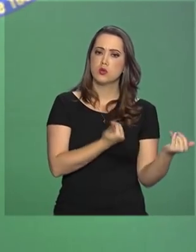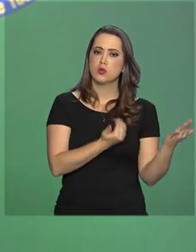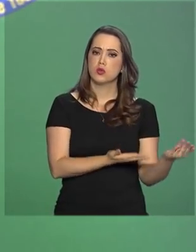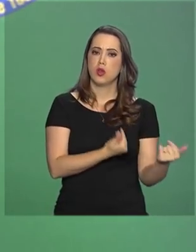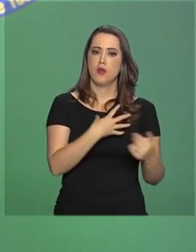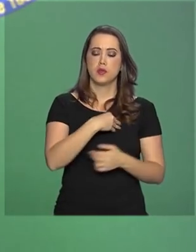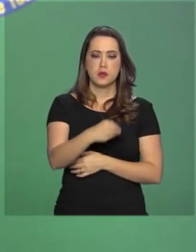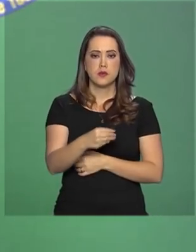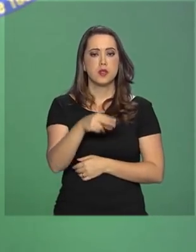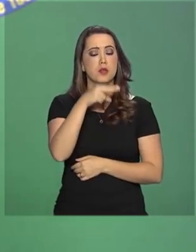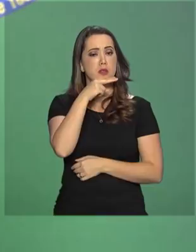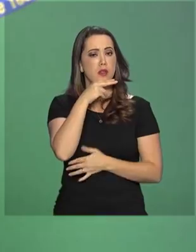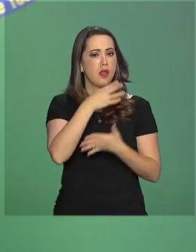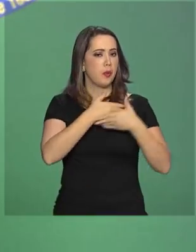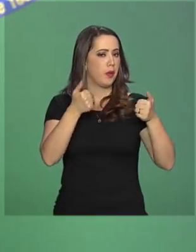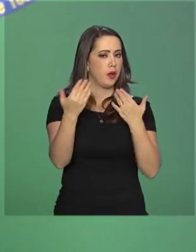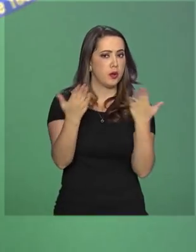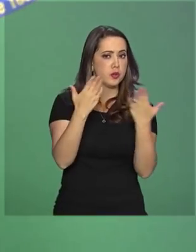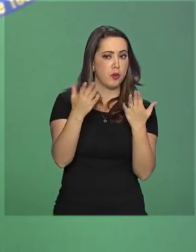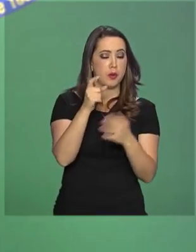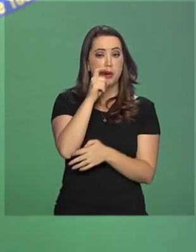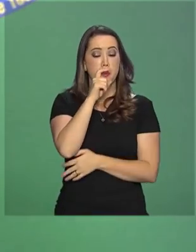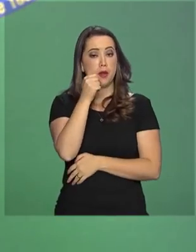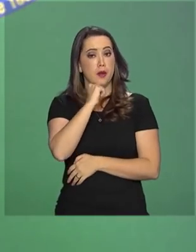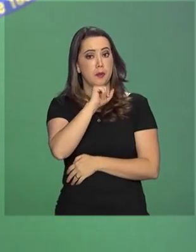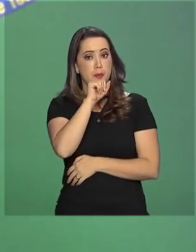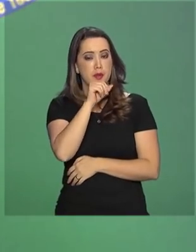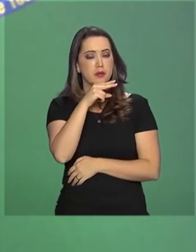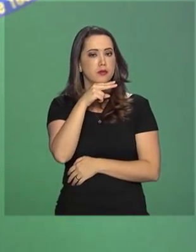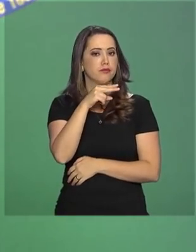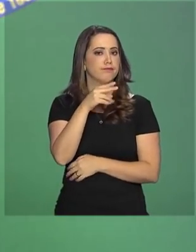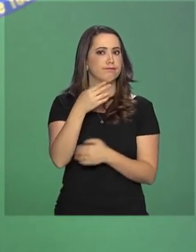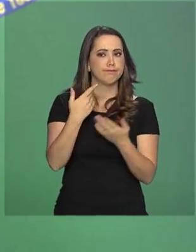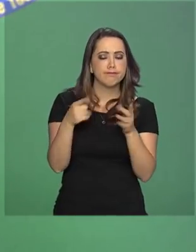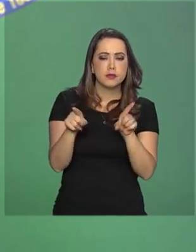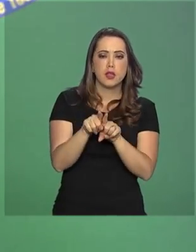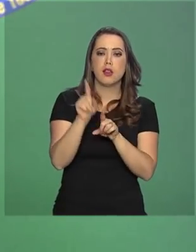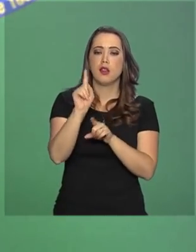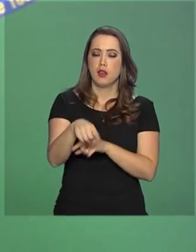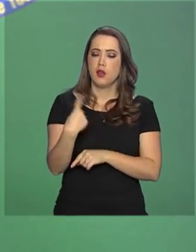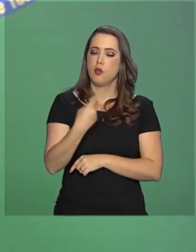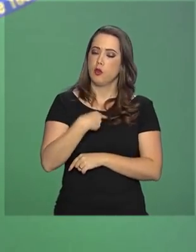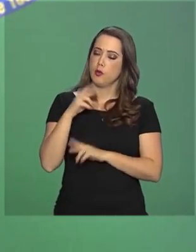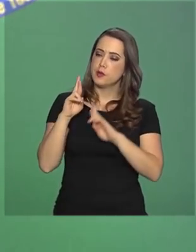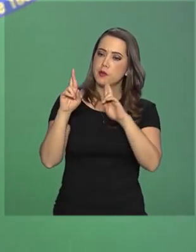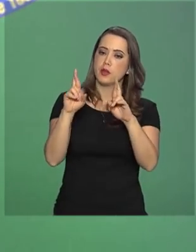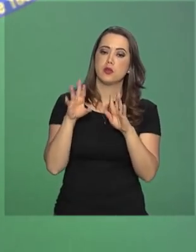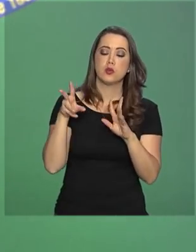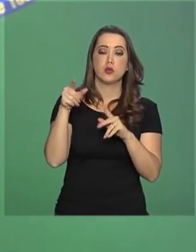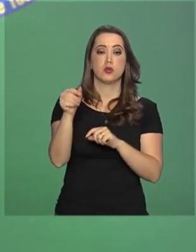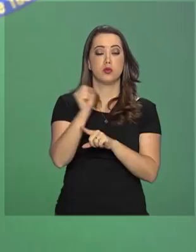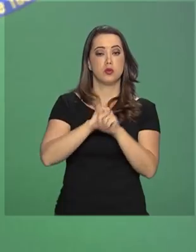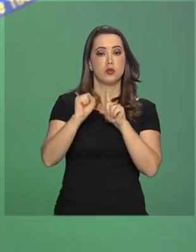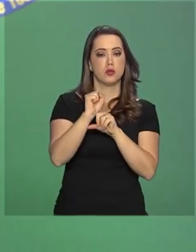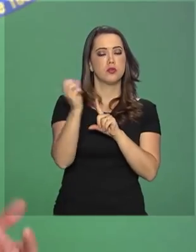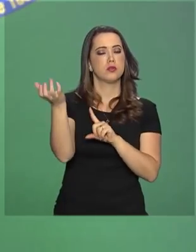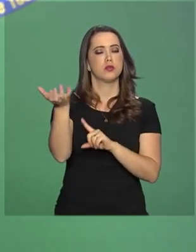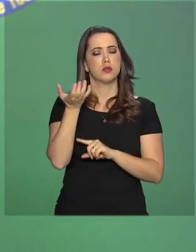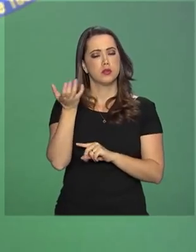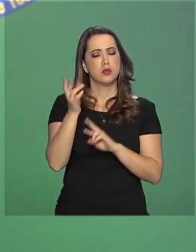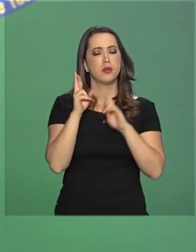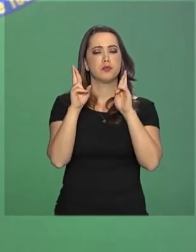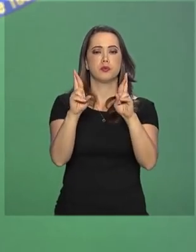nossos filhos e netos, melhores que seus pais e avós. É isso que eu espero, que toda a sociedade brasileira